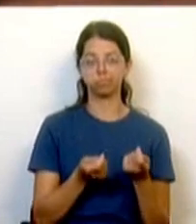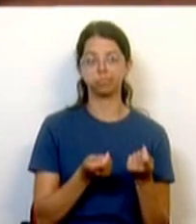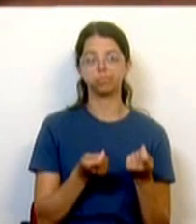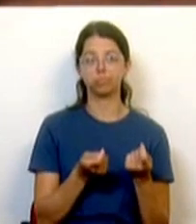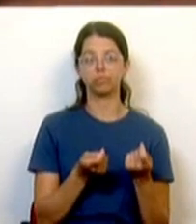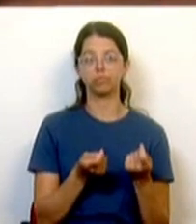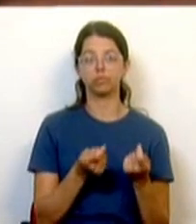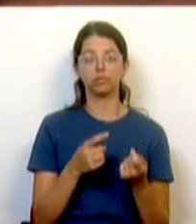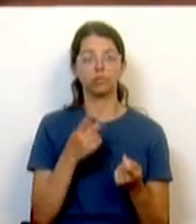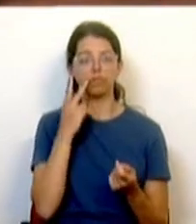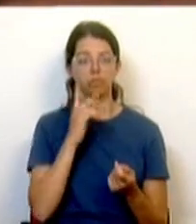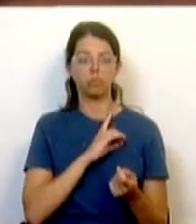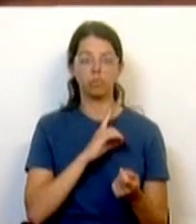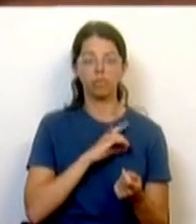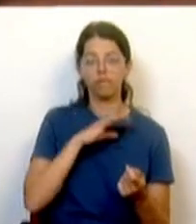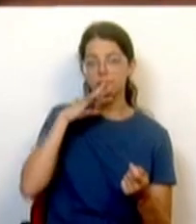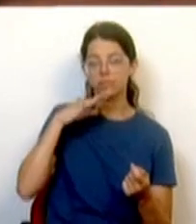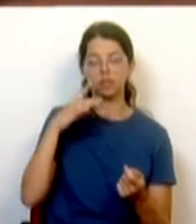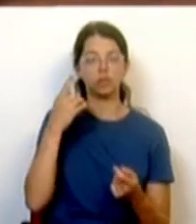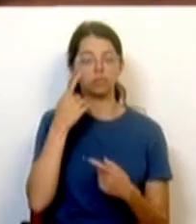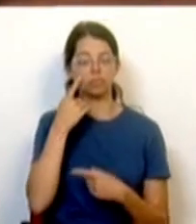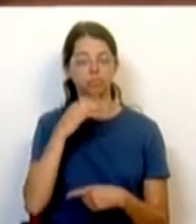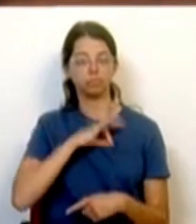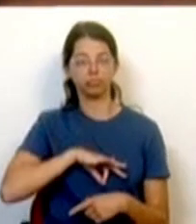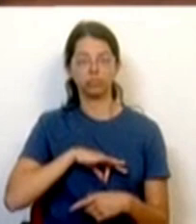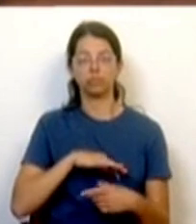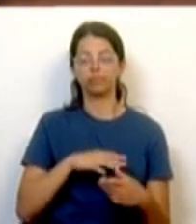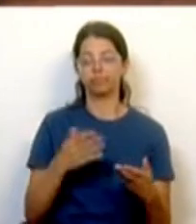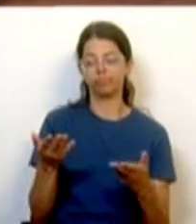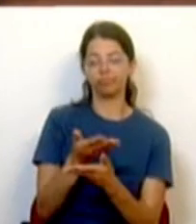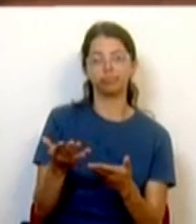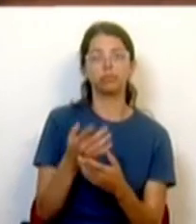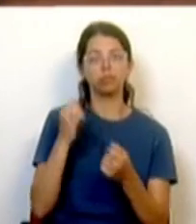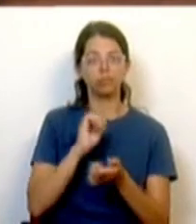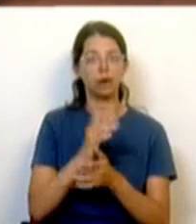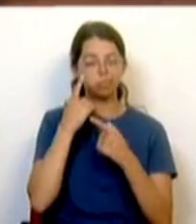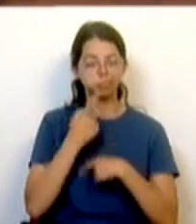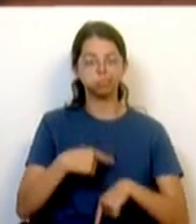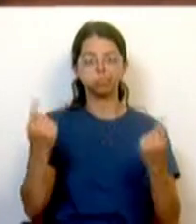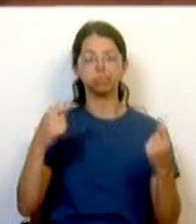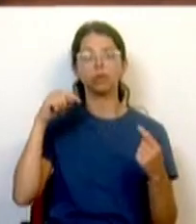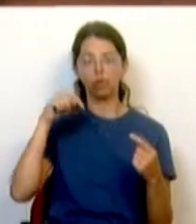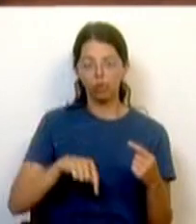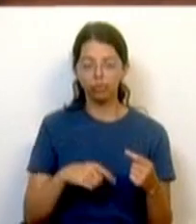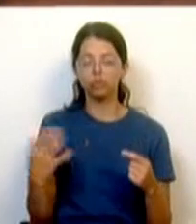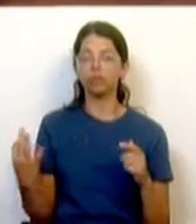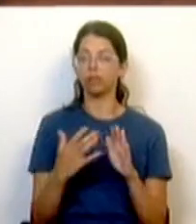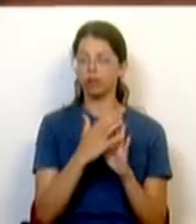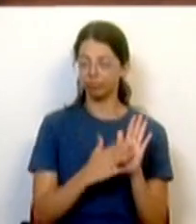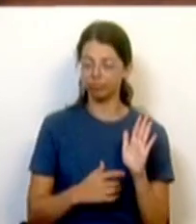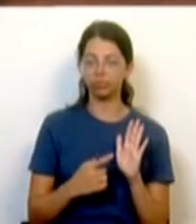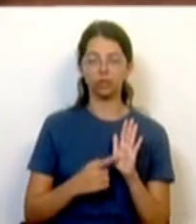conciliação da vida pessoal, familiar e profissional das licenças parentais foi hoje publicada, consagra precisamente aqui